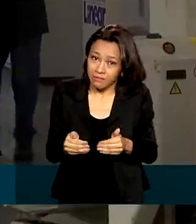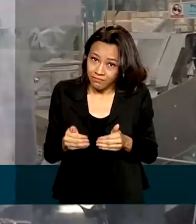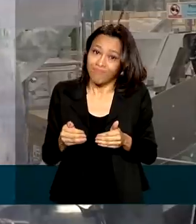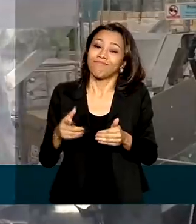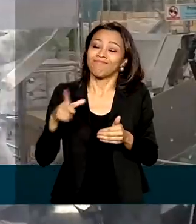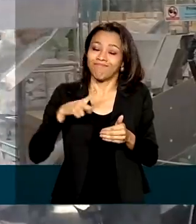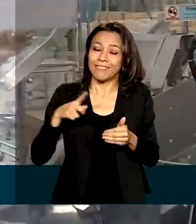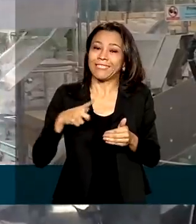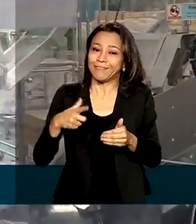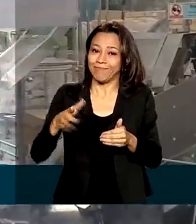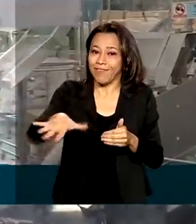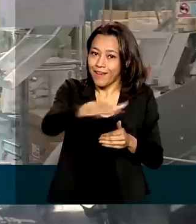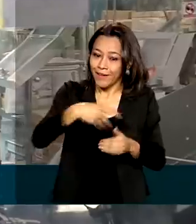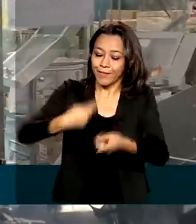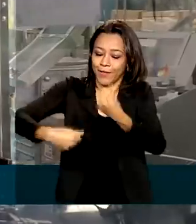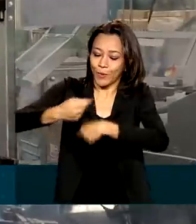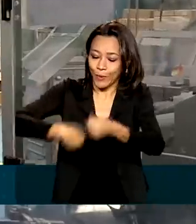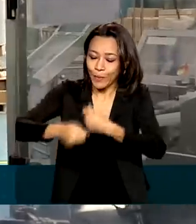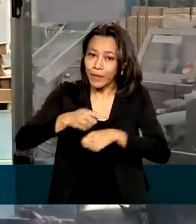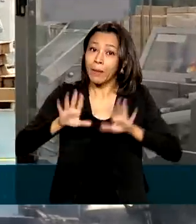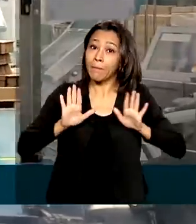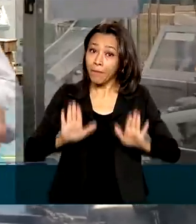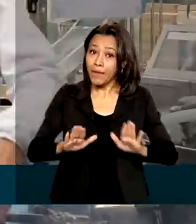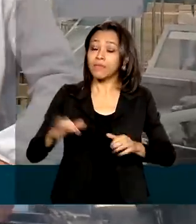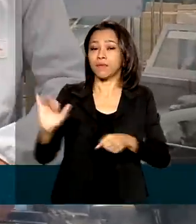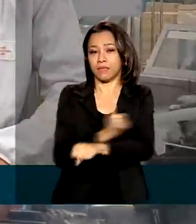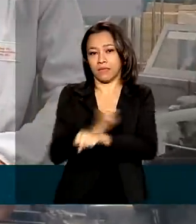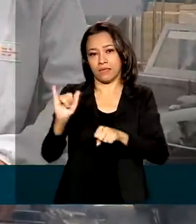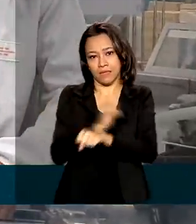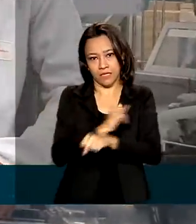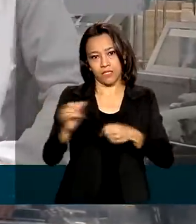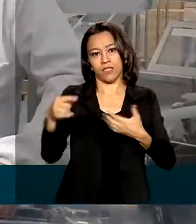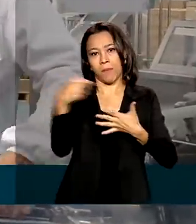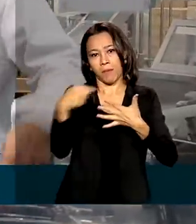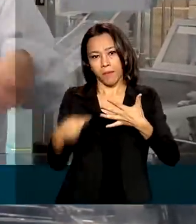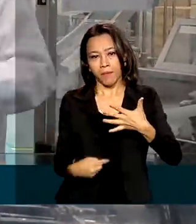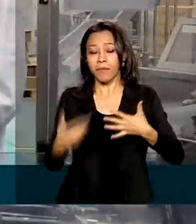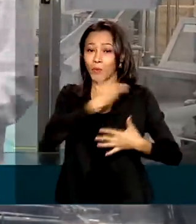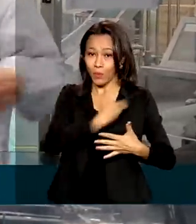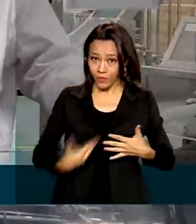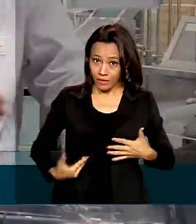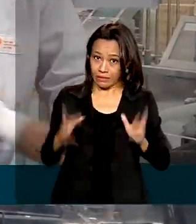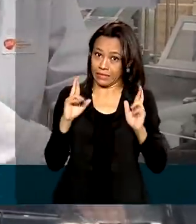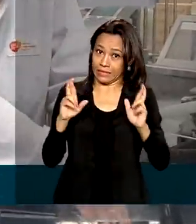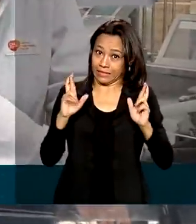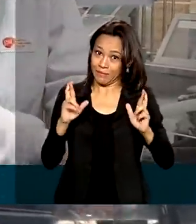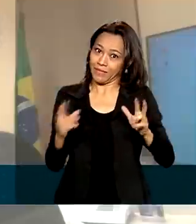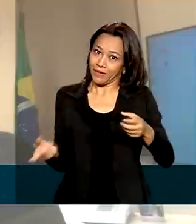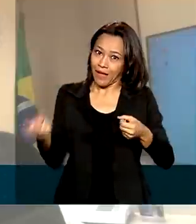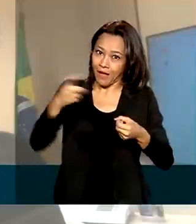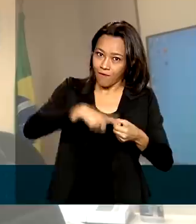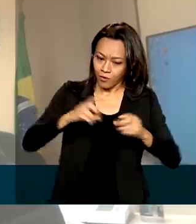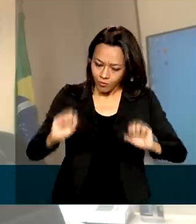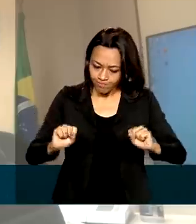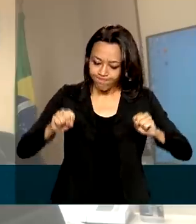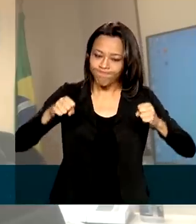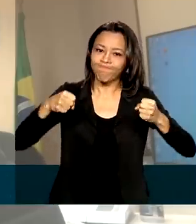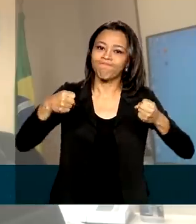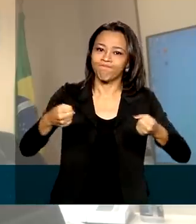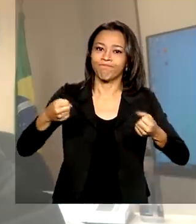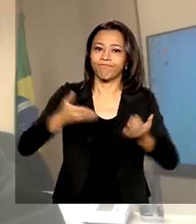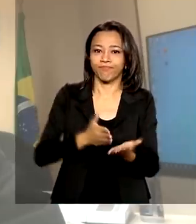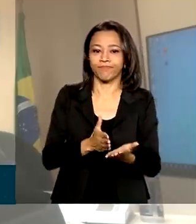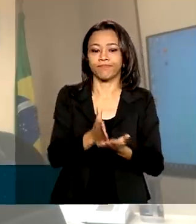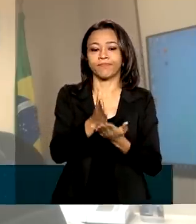financeiro. Mas com as medidas adotadas pelo governo, a expectativa agora é de retomada. É claro que uma